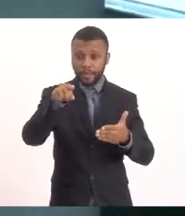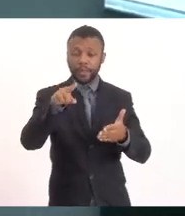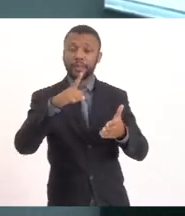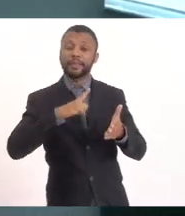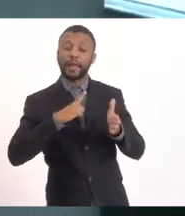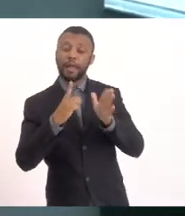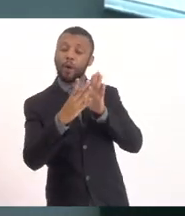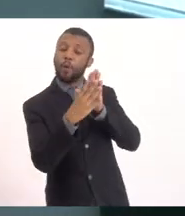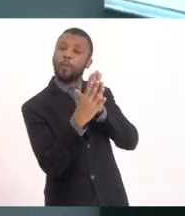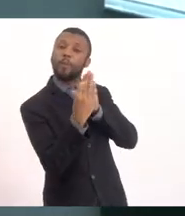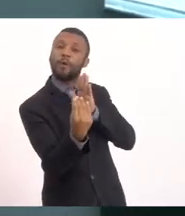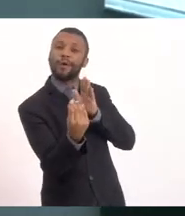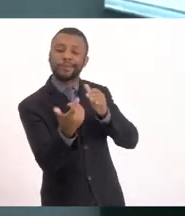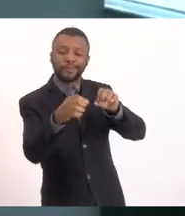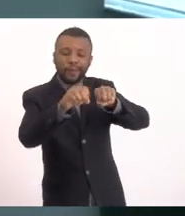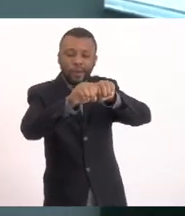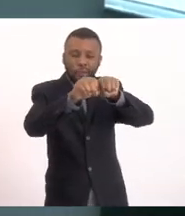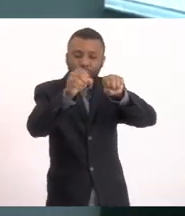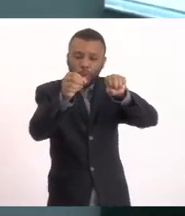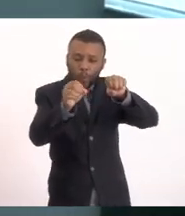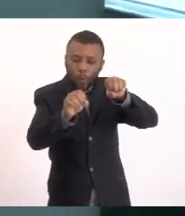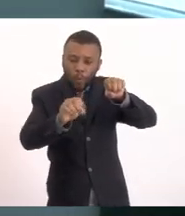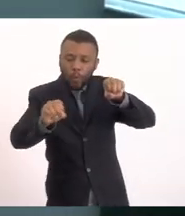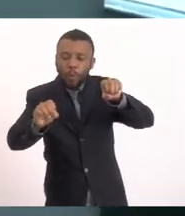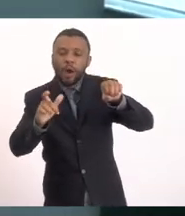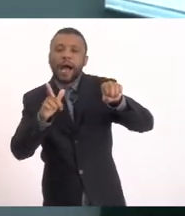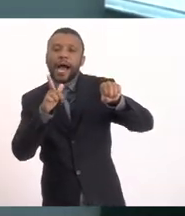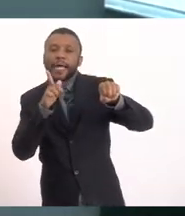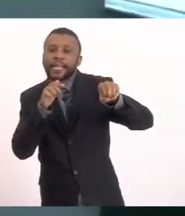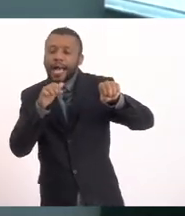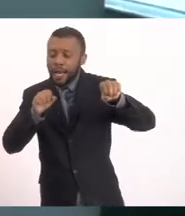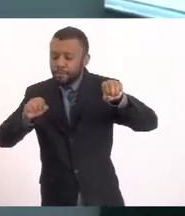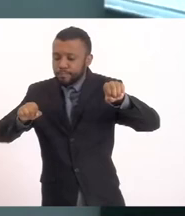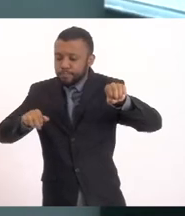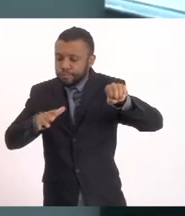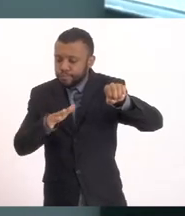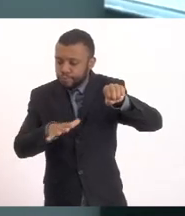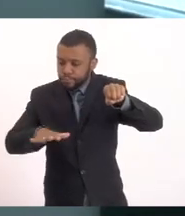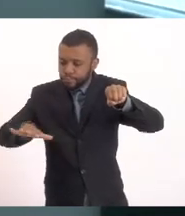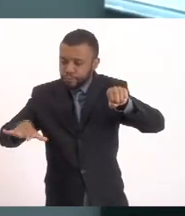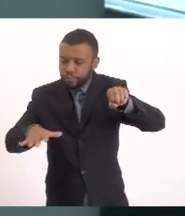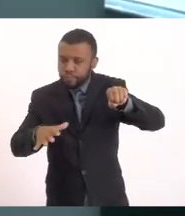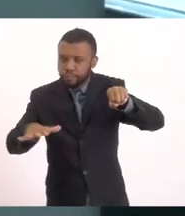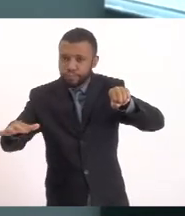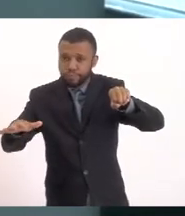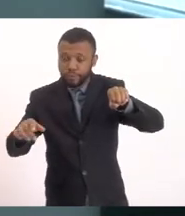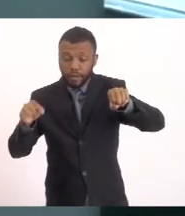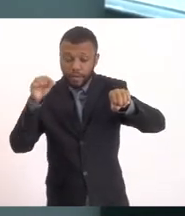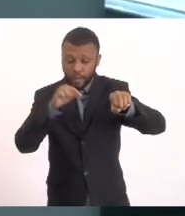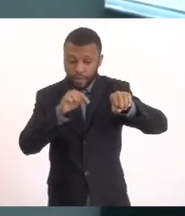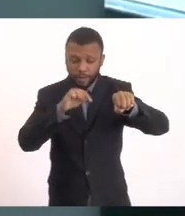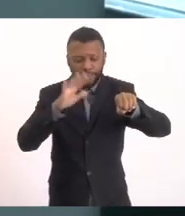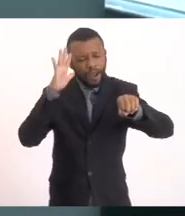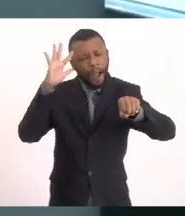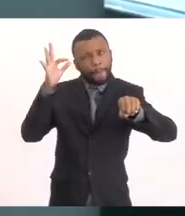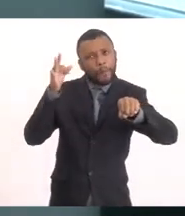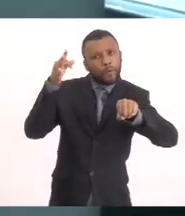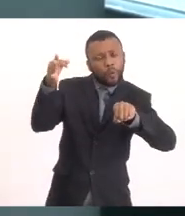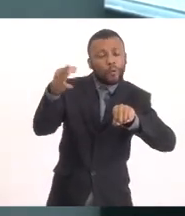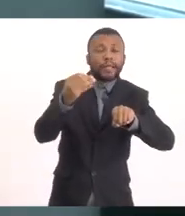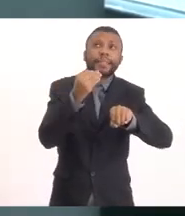parte hidráulica de marés Essa aqui era a projeção que deveria ter o mole hoje Que foi interrompida